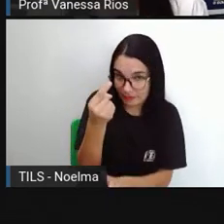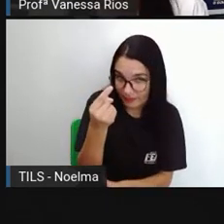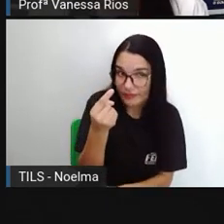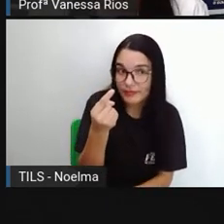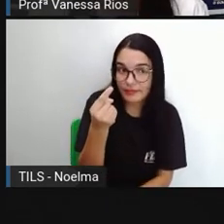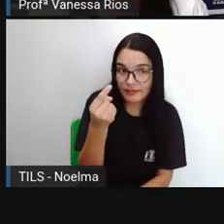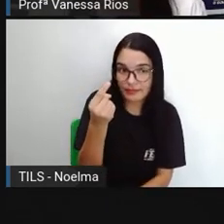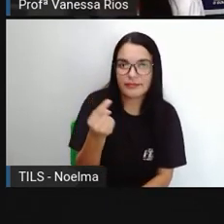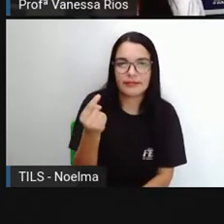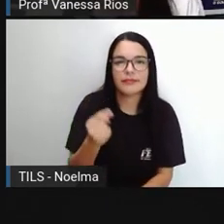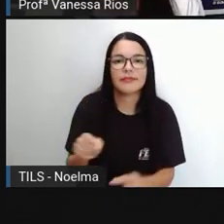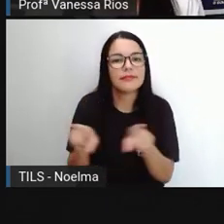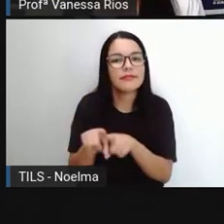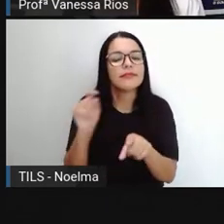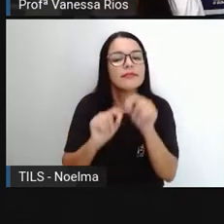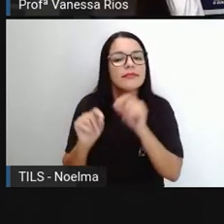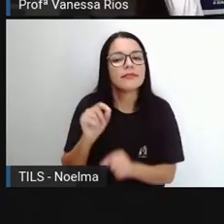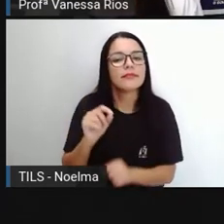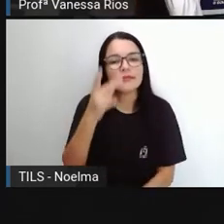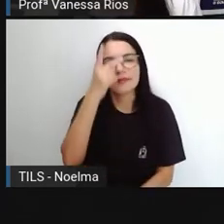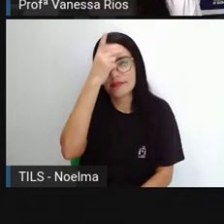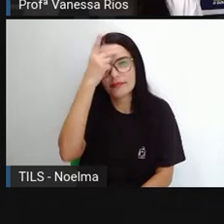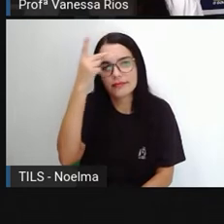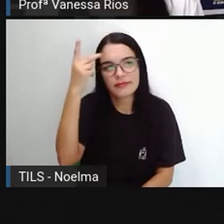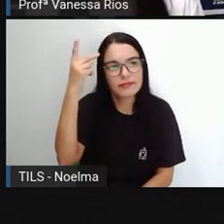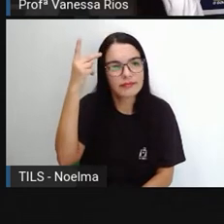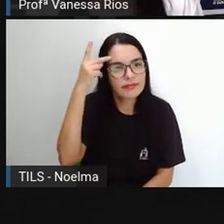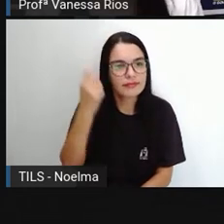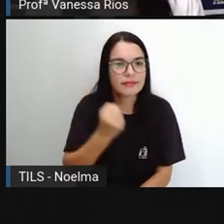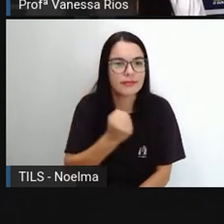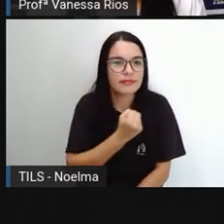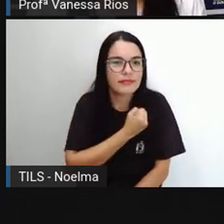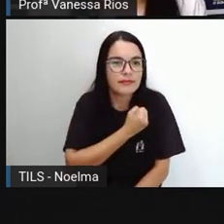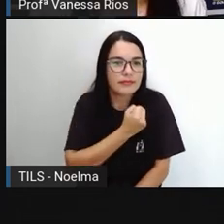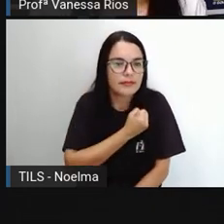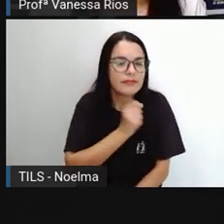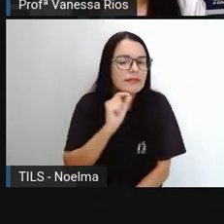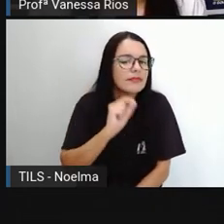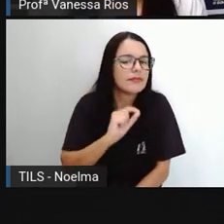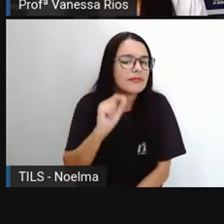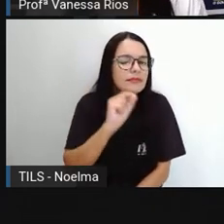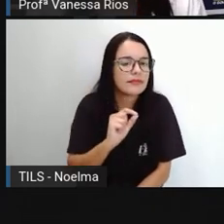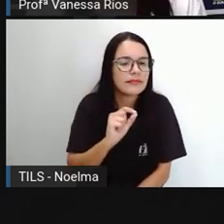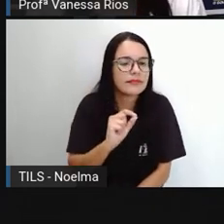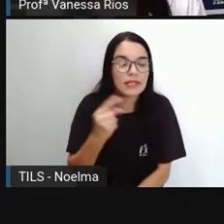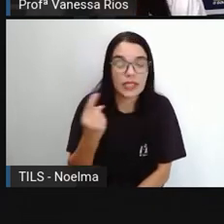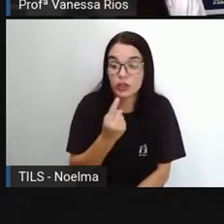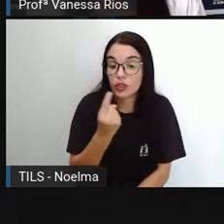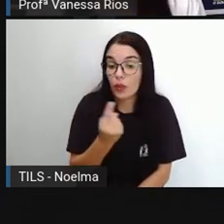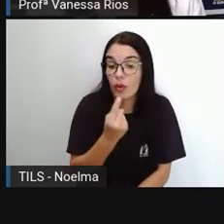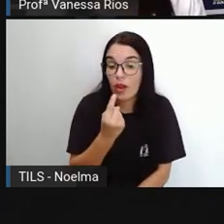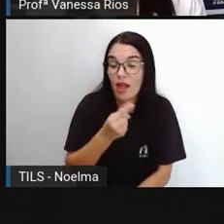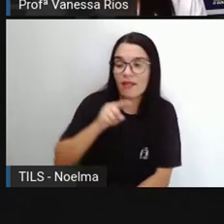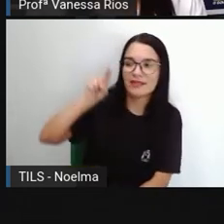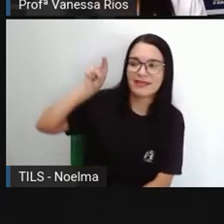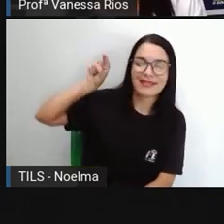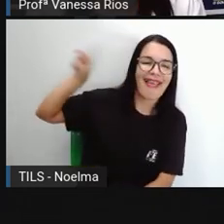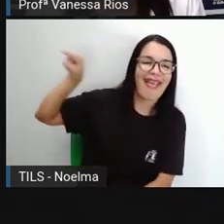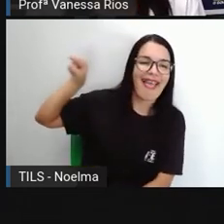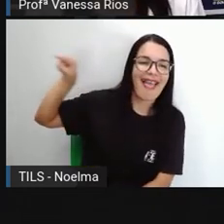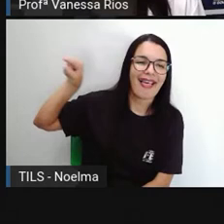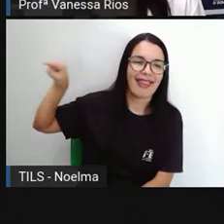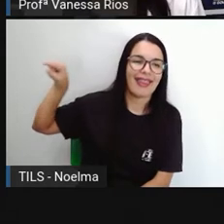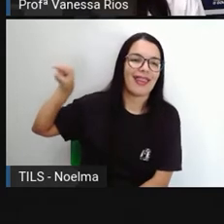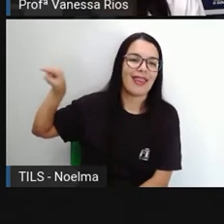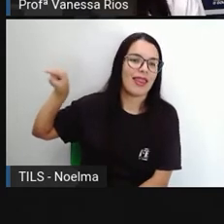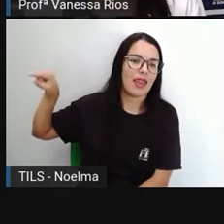conjugação. E quando a gente fala senta, a gente observa a pessoa e o número, e a gente já entende aí que